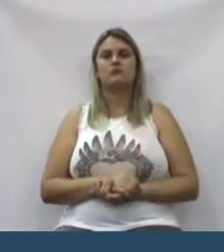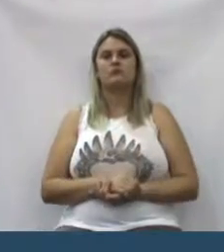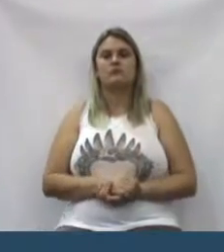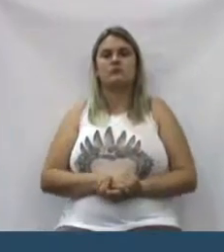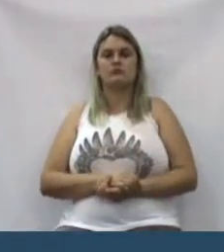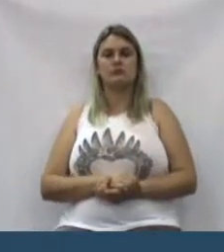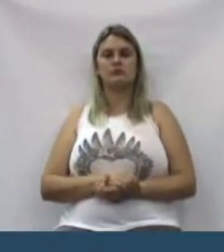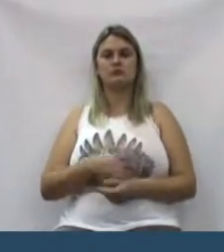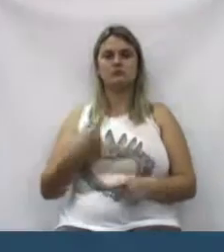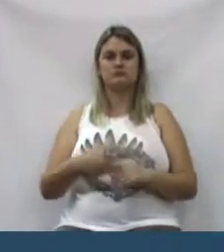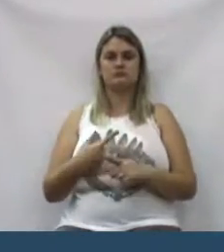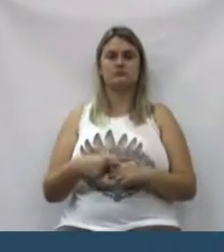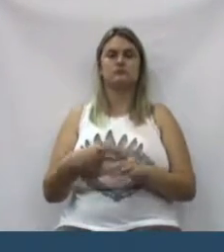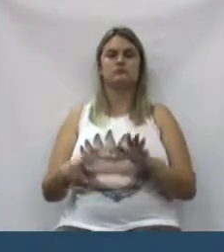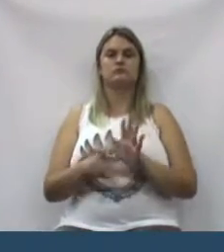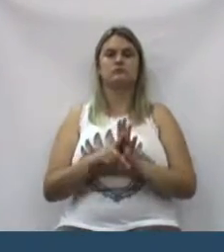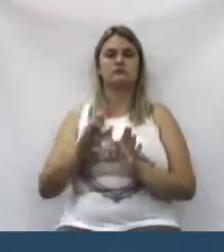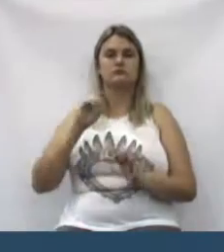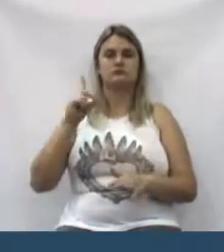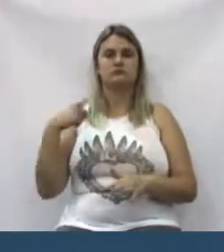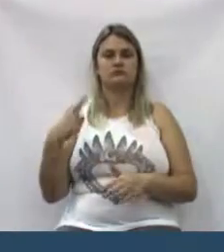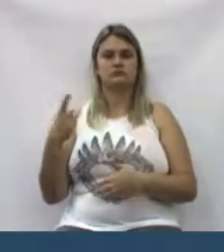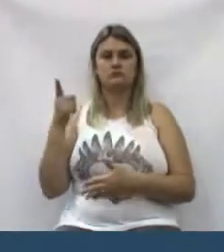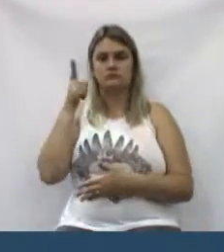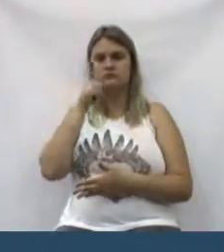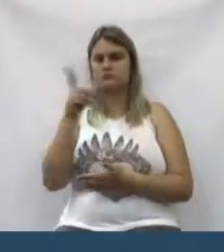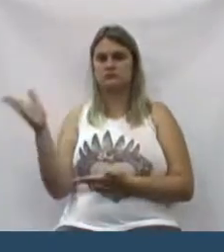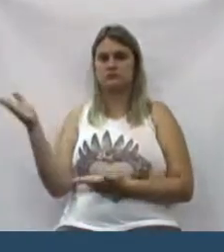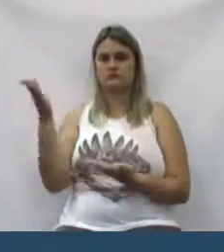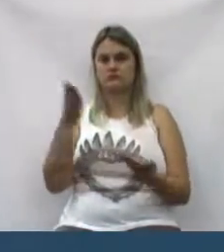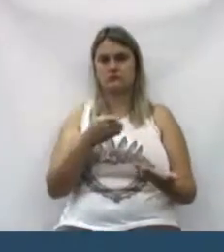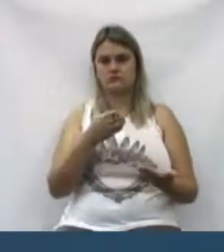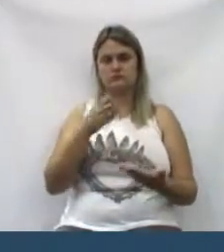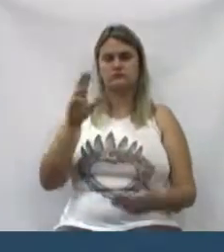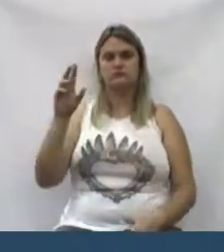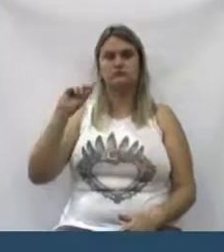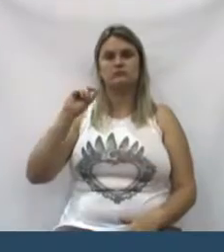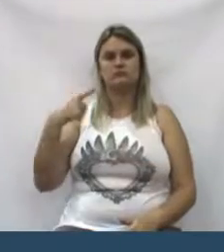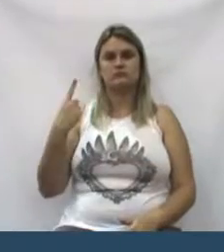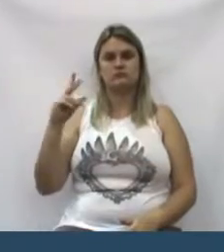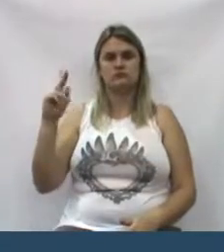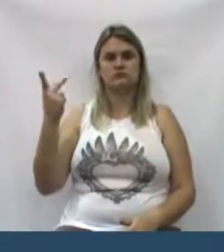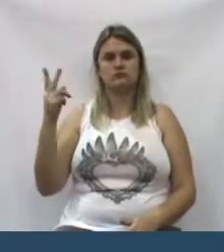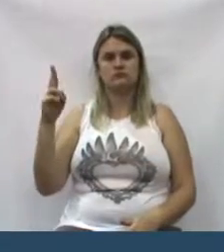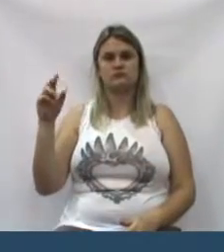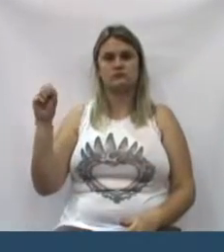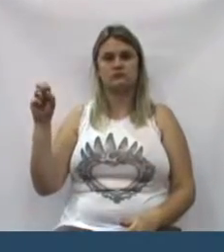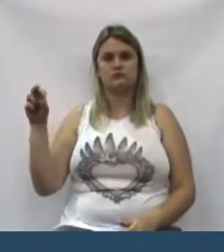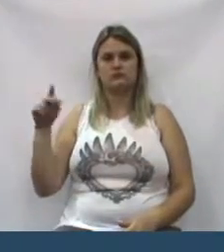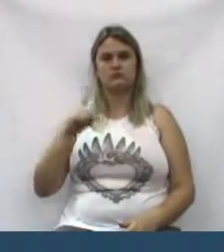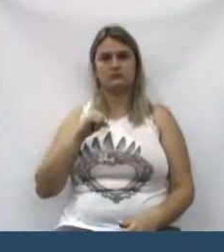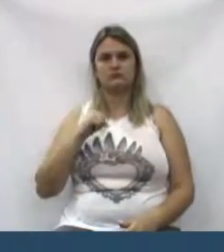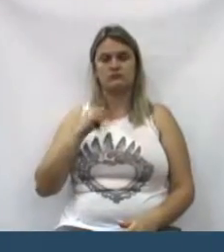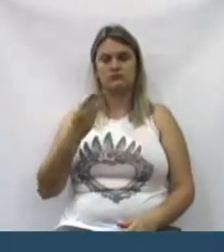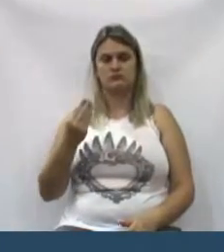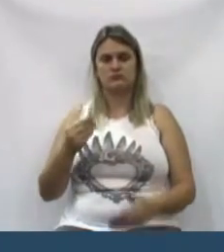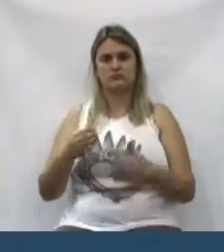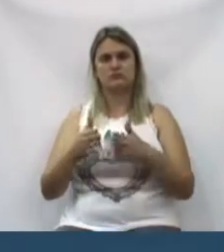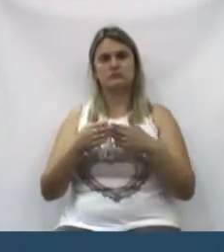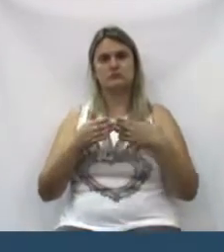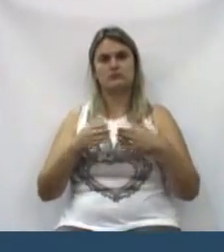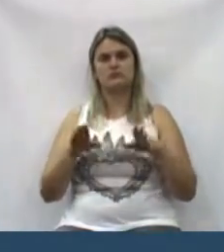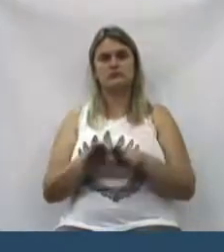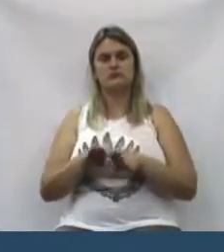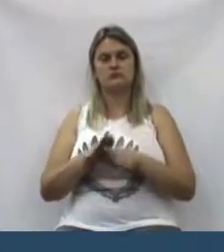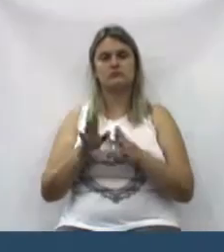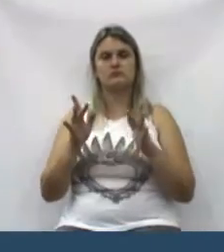porque não do próprio deputado que trouxe já o batalhão, o deputado Lúcio que está brigando muito pela região. Também pedi para ele